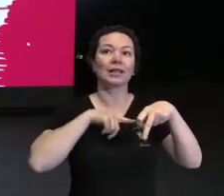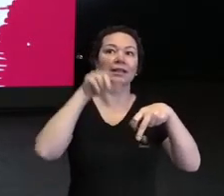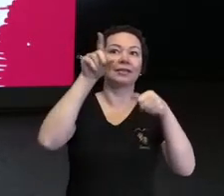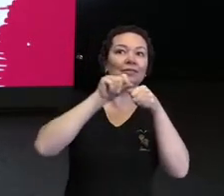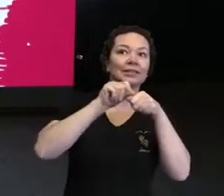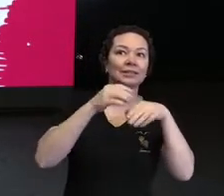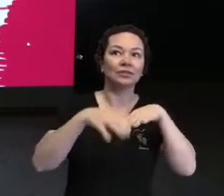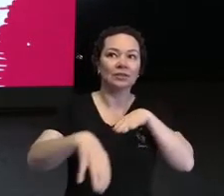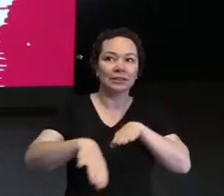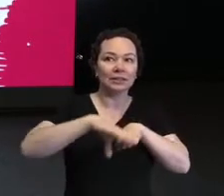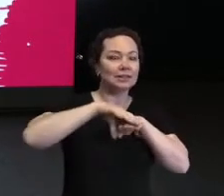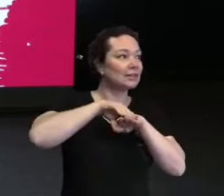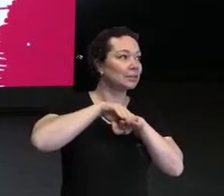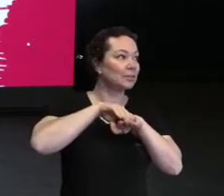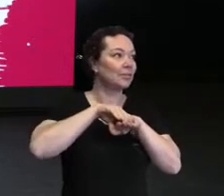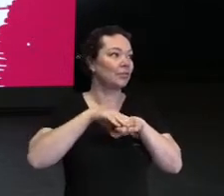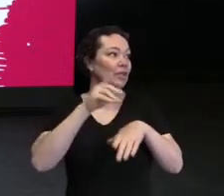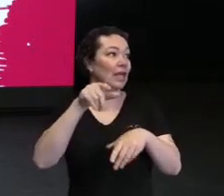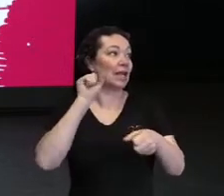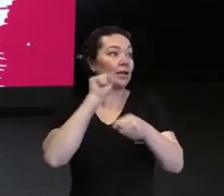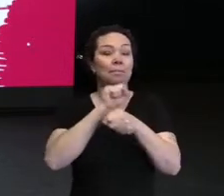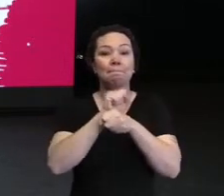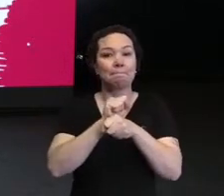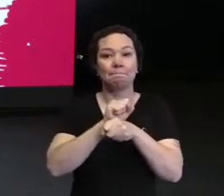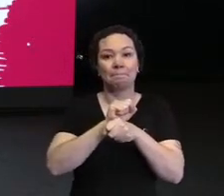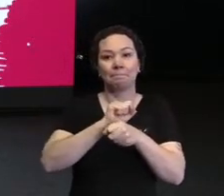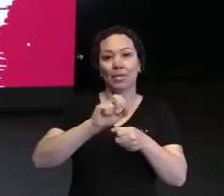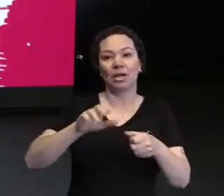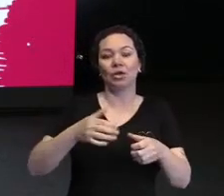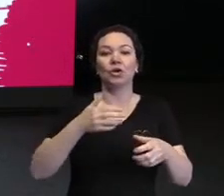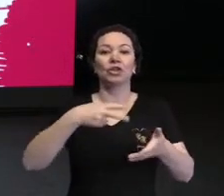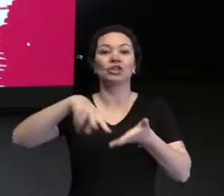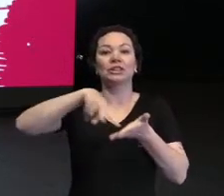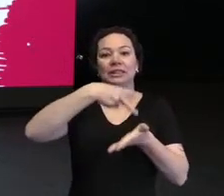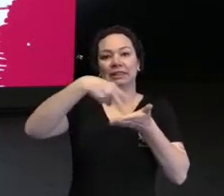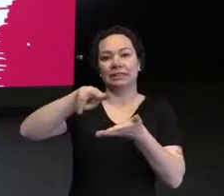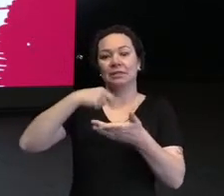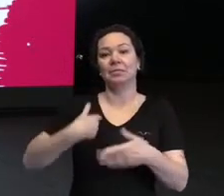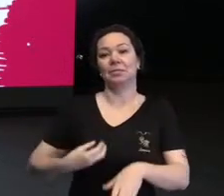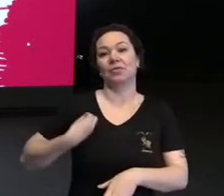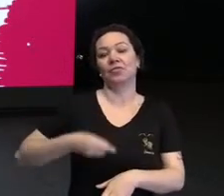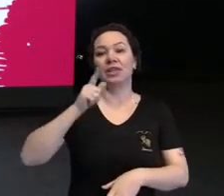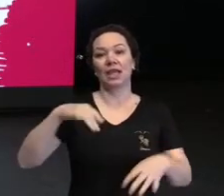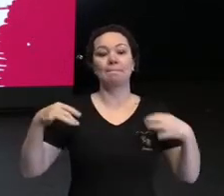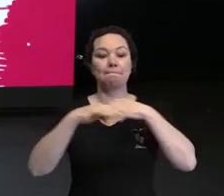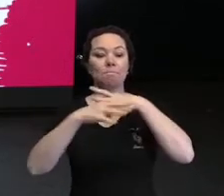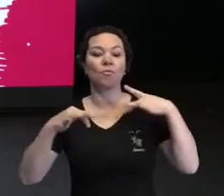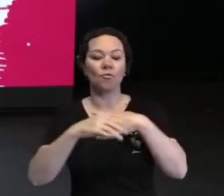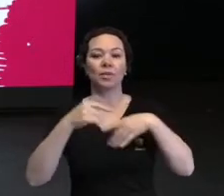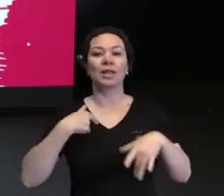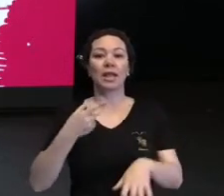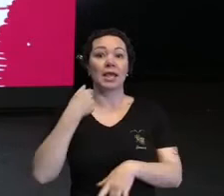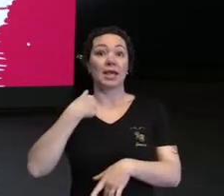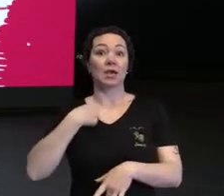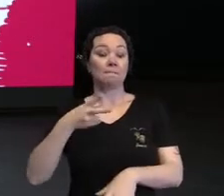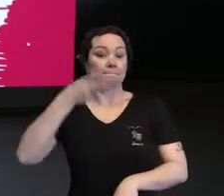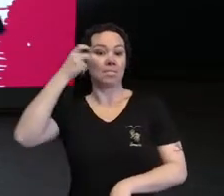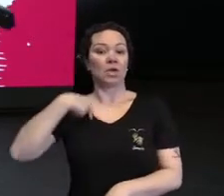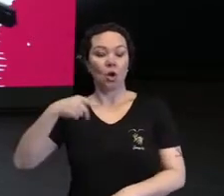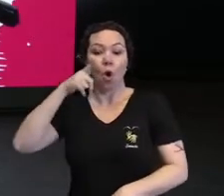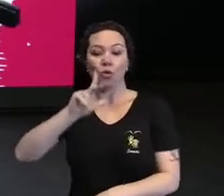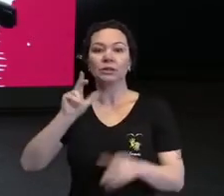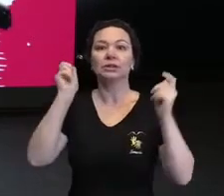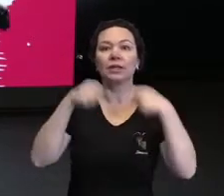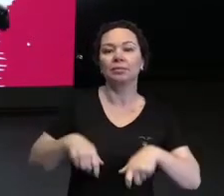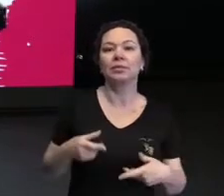sapatilha, né? E nem por isso ela parou de dançar. E para mim, a vida é isso. A vida é movimento e a vida é me sentir útil. Então, se eu não